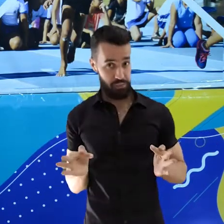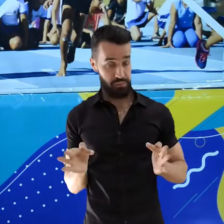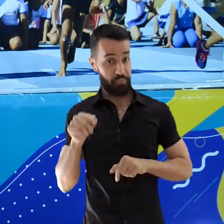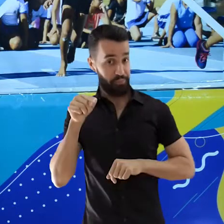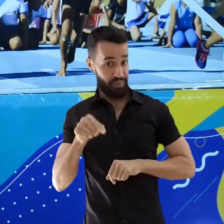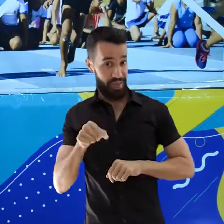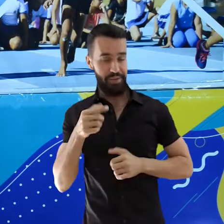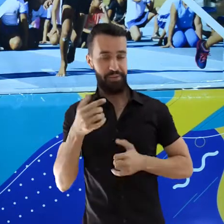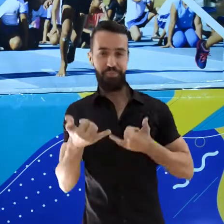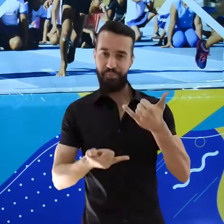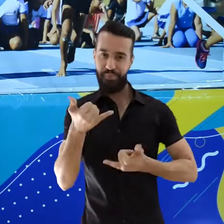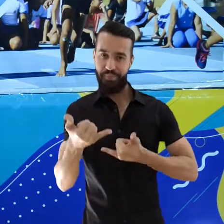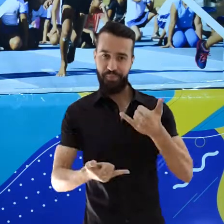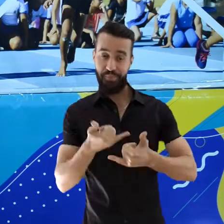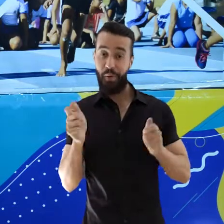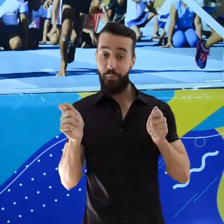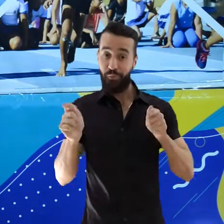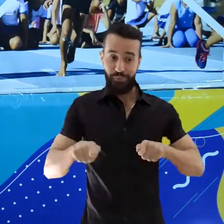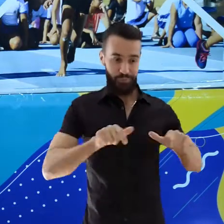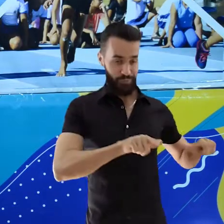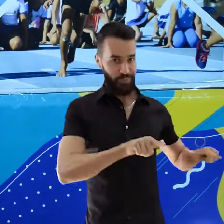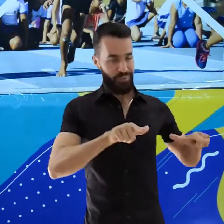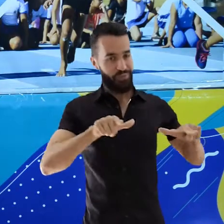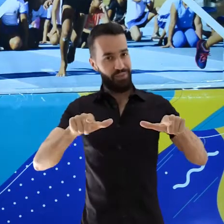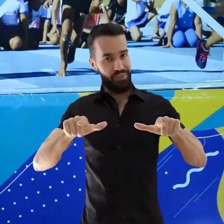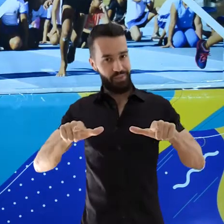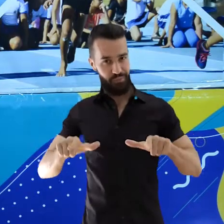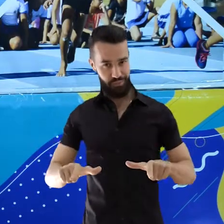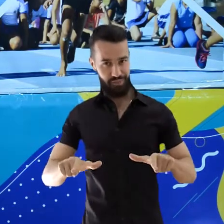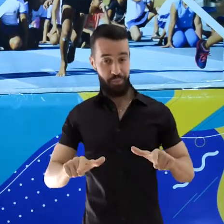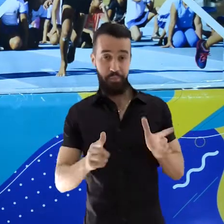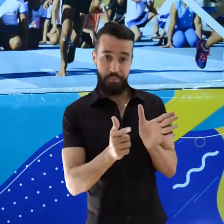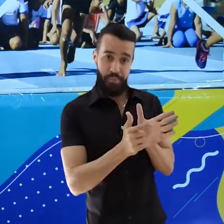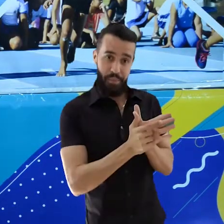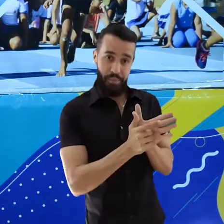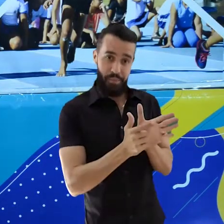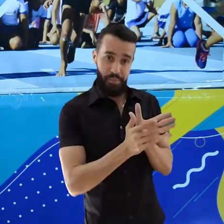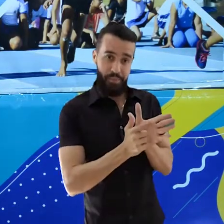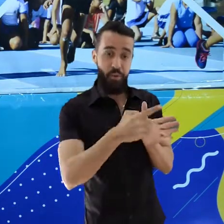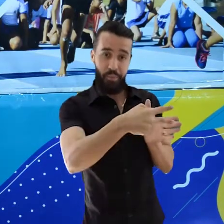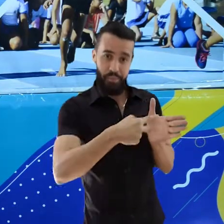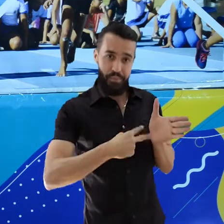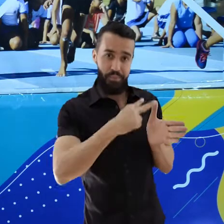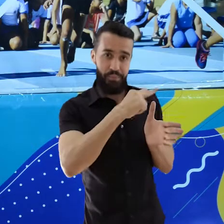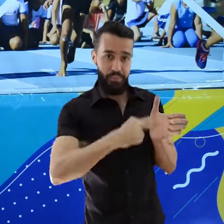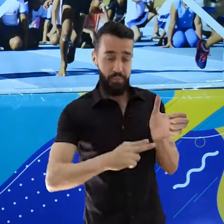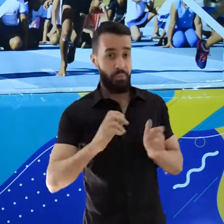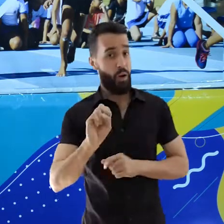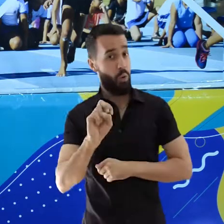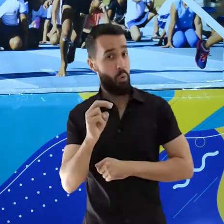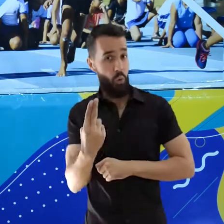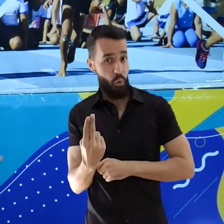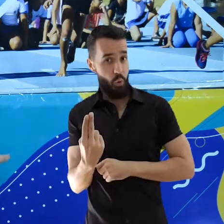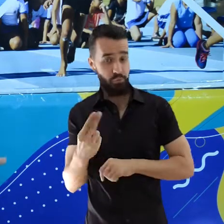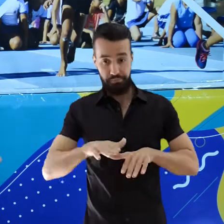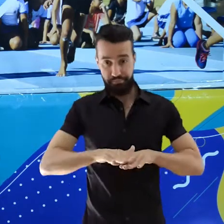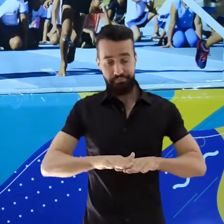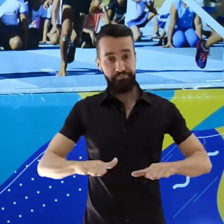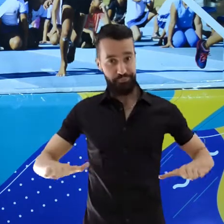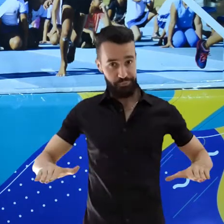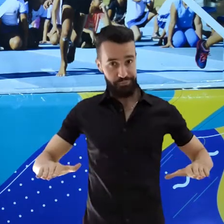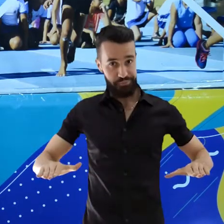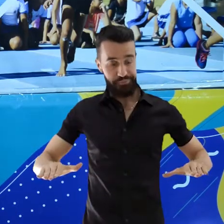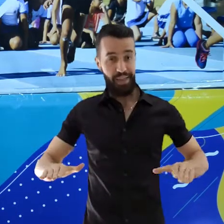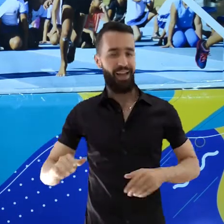jogo pode ser jogado em tabuleiros, riscado no papel ou até mesmo no chão.